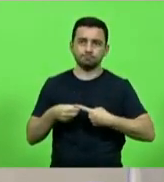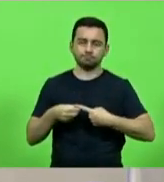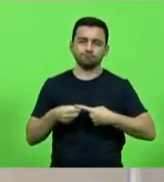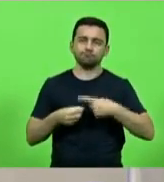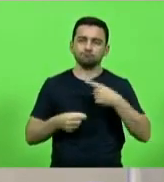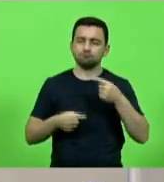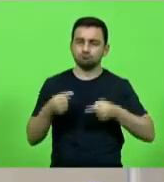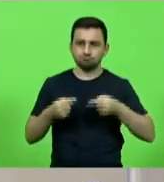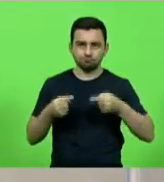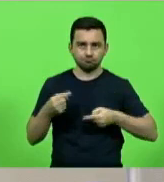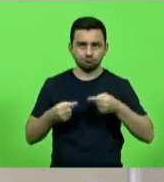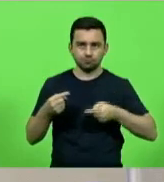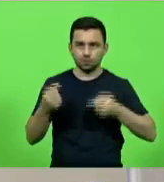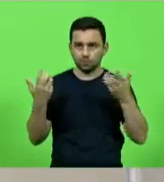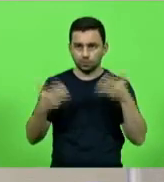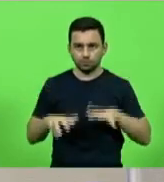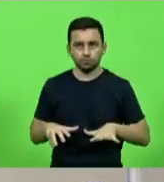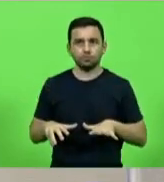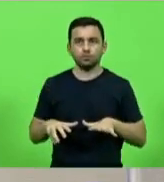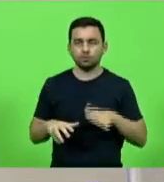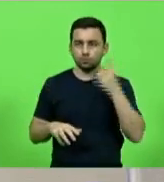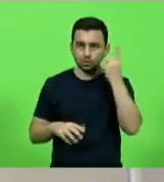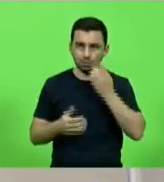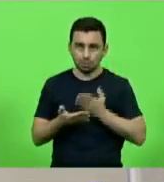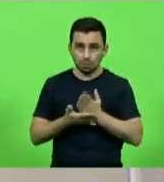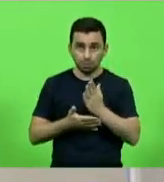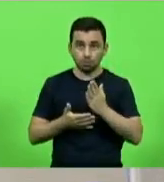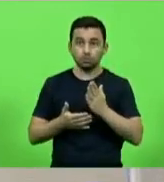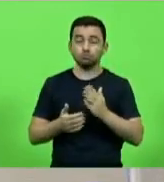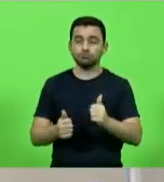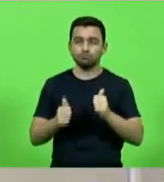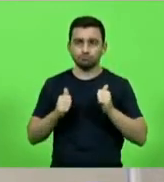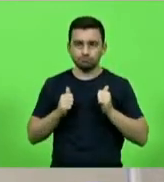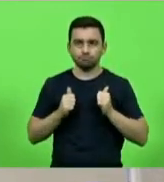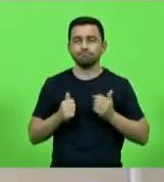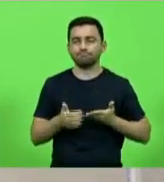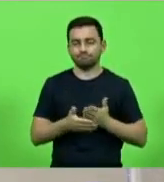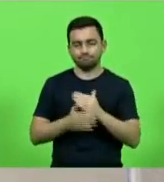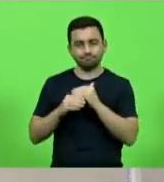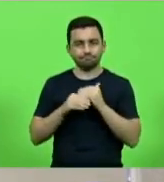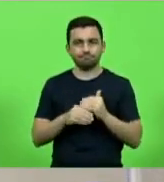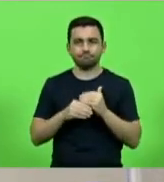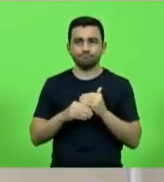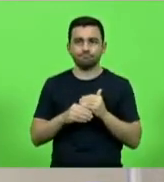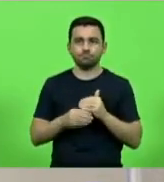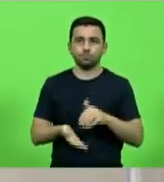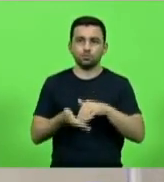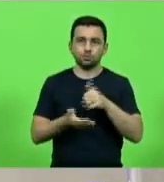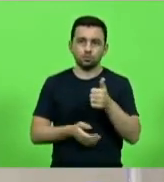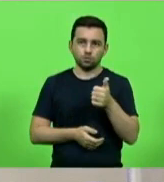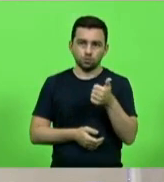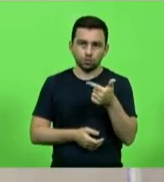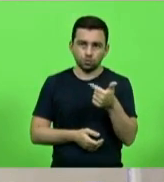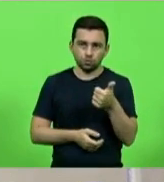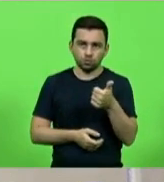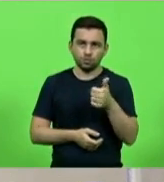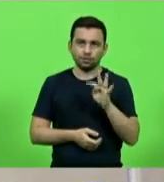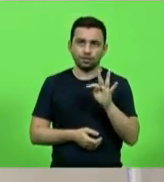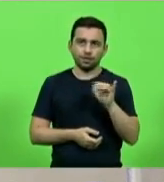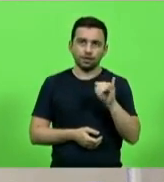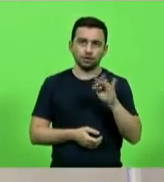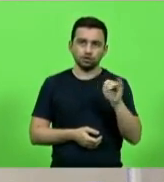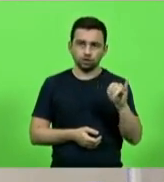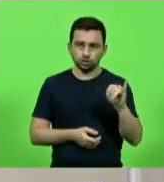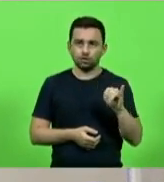havendo quem queira discutir, nem em votação. Deputados que aprovam, permaneçam como se encontra. Aprovado por unanimidade. Moção 12, autor, deputado Tati Teixeira.